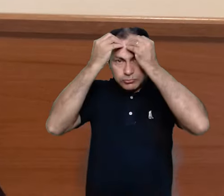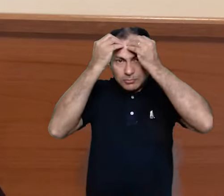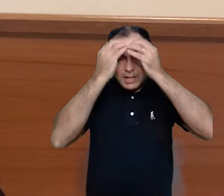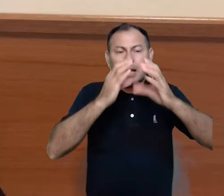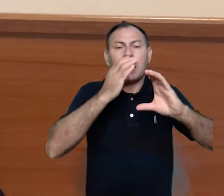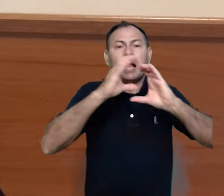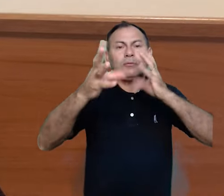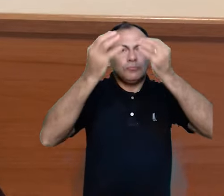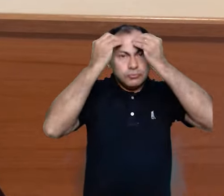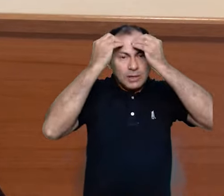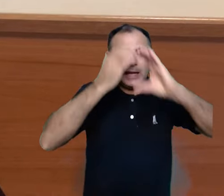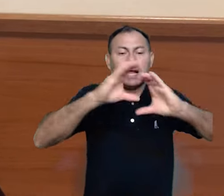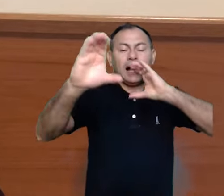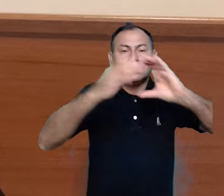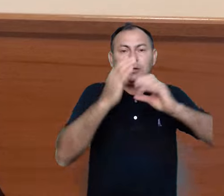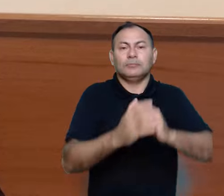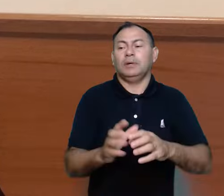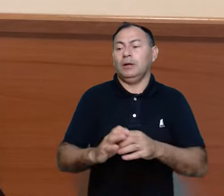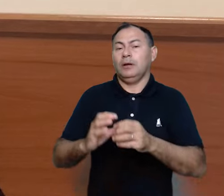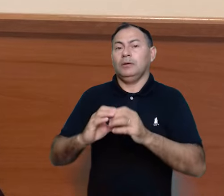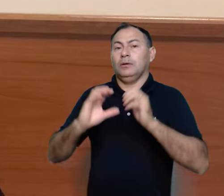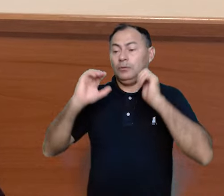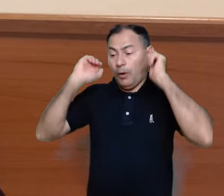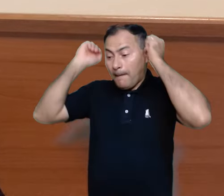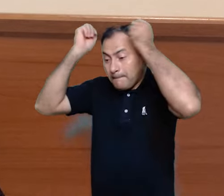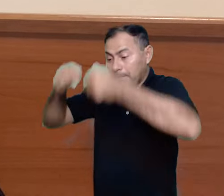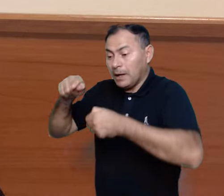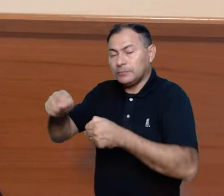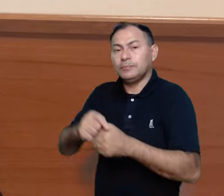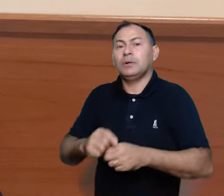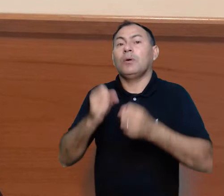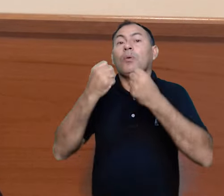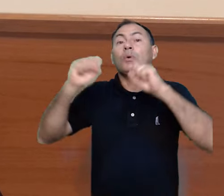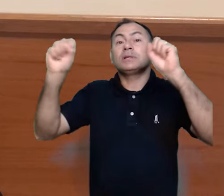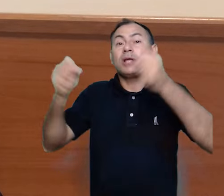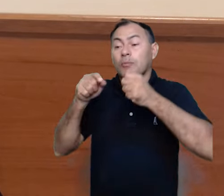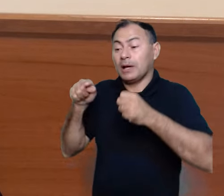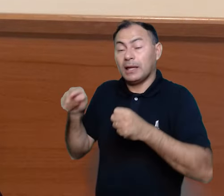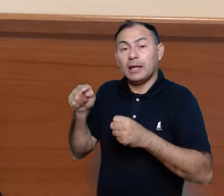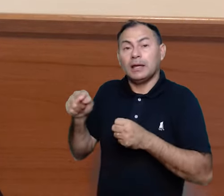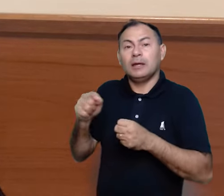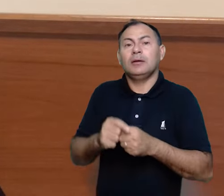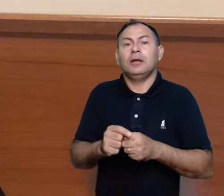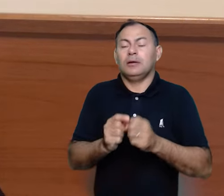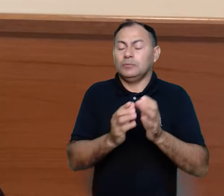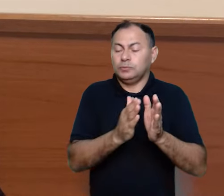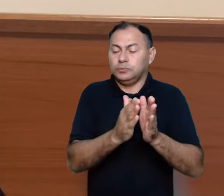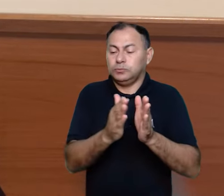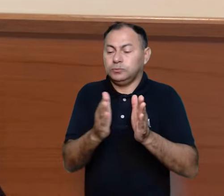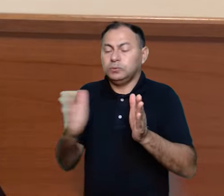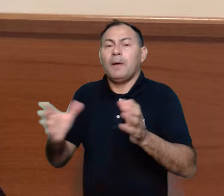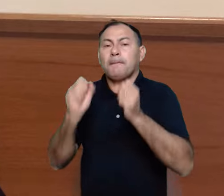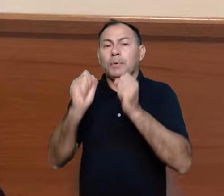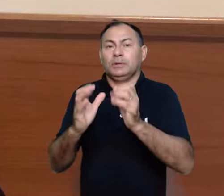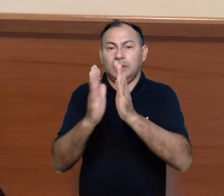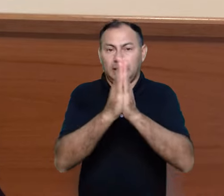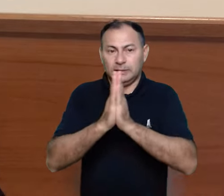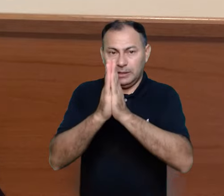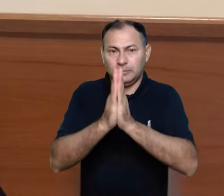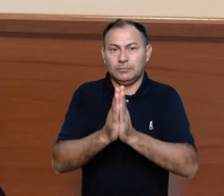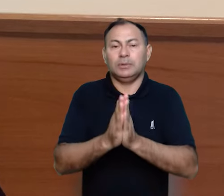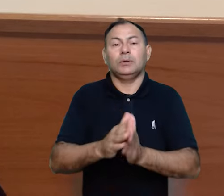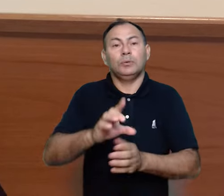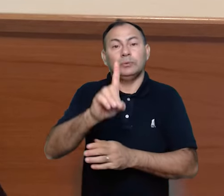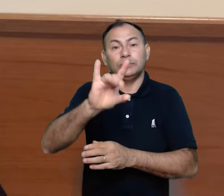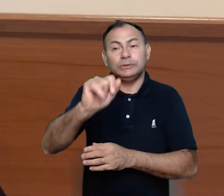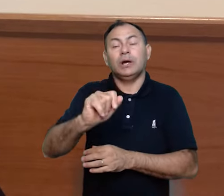cantar os salmos mais livremente. No ofício monástico, os salmos eram corridos, para poder rezar,